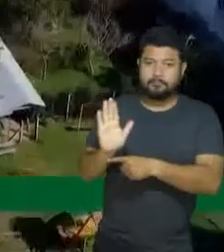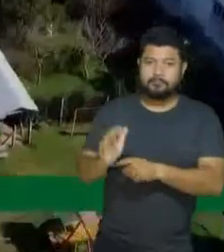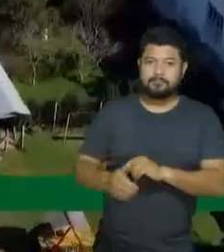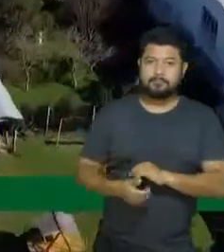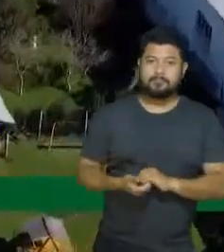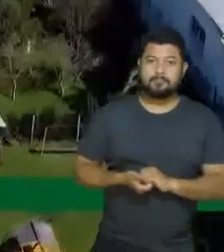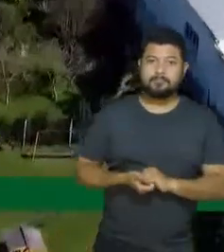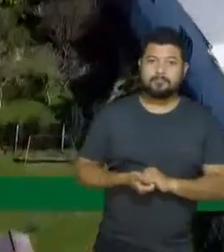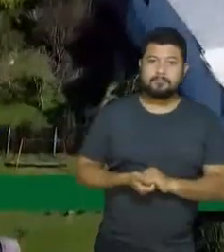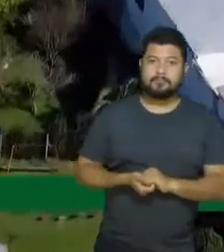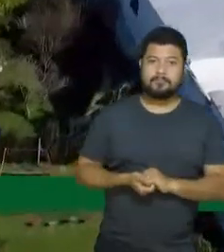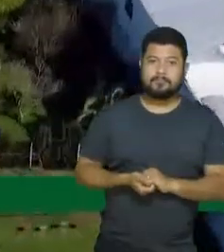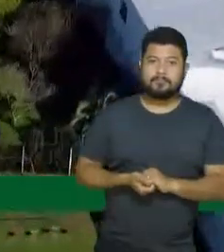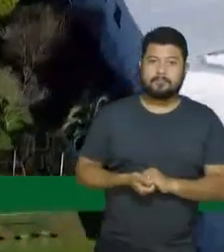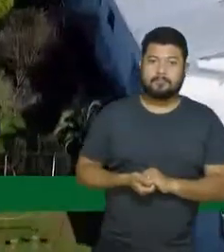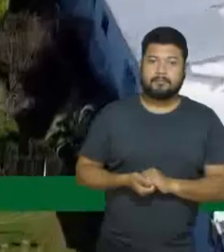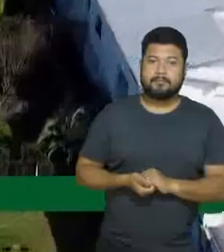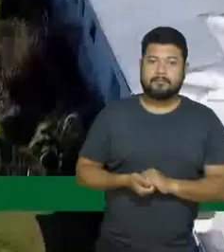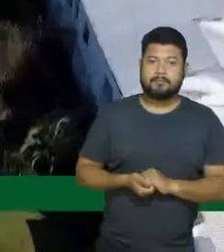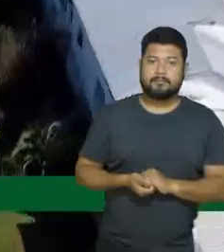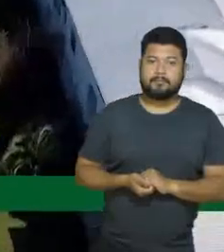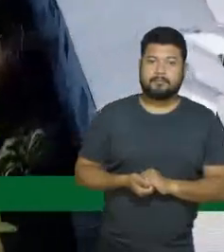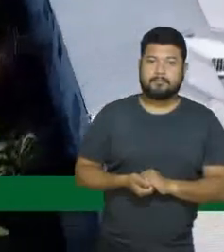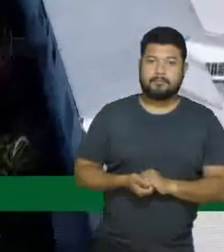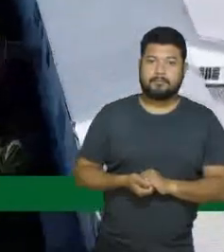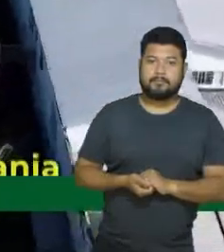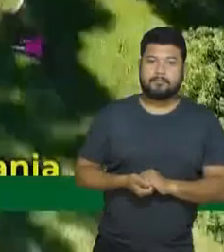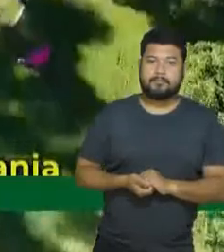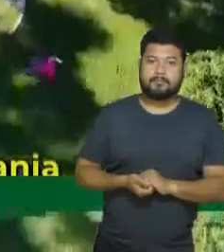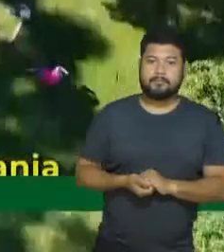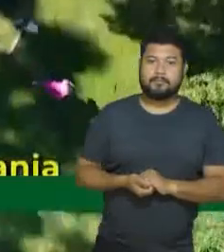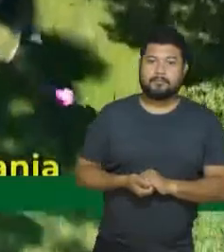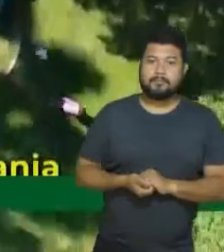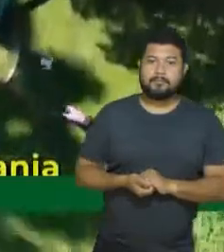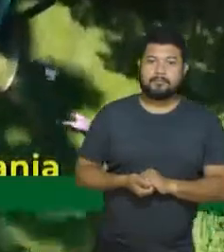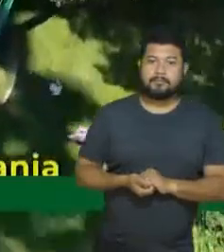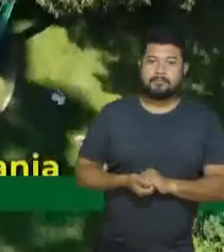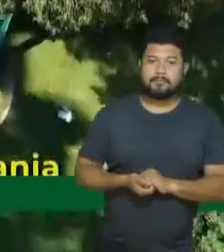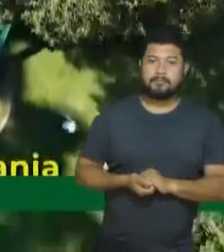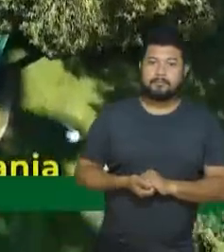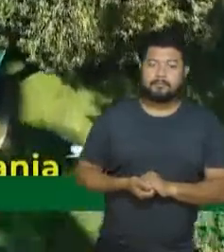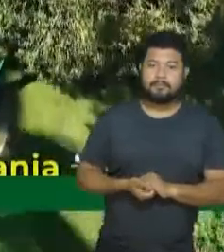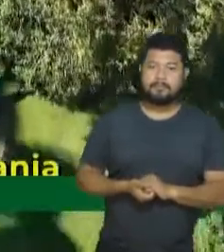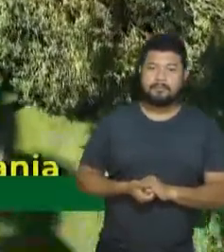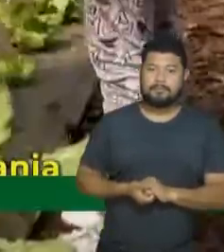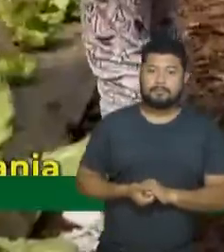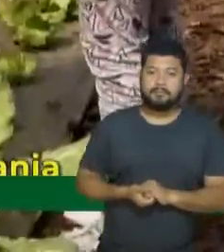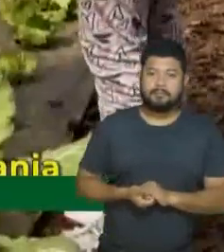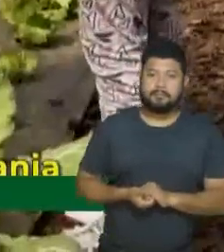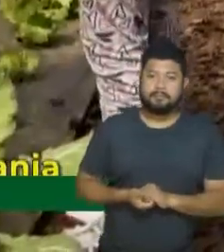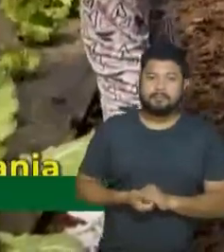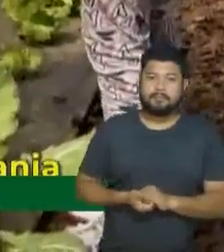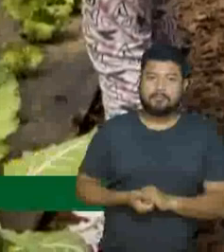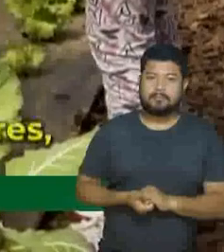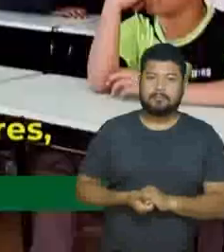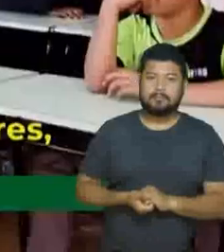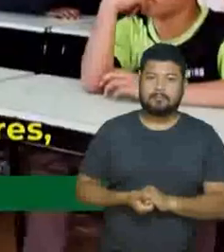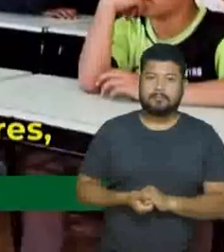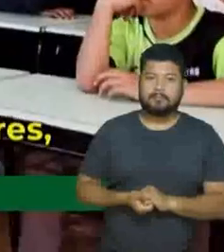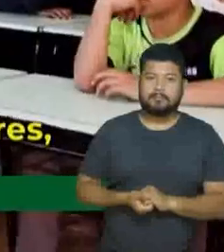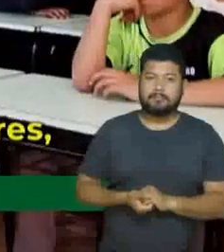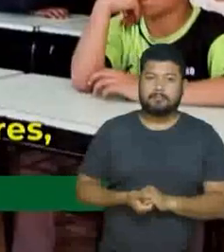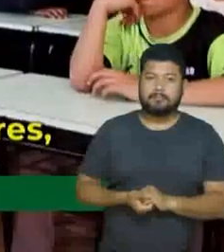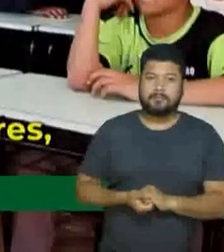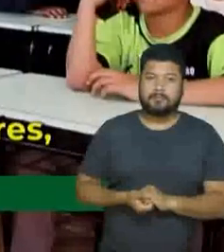das Graças, a irmã Celestina Peron apresentou a instituição que presta serviços de convivência e fortalecimento